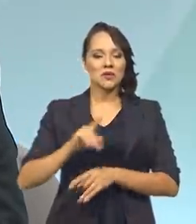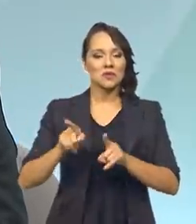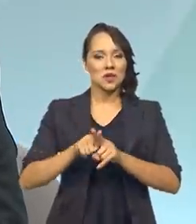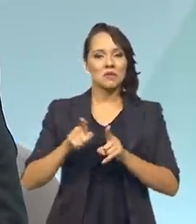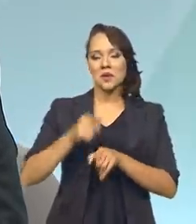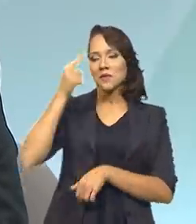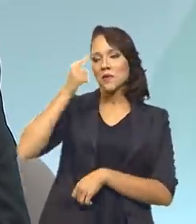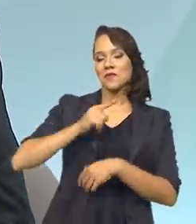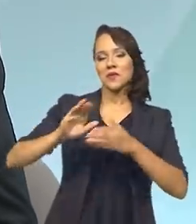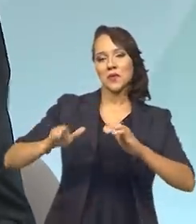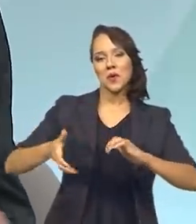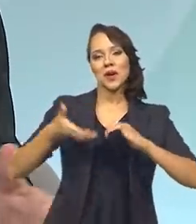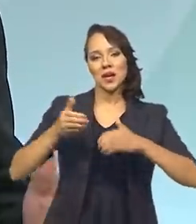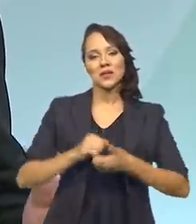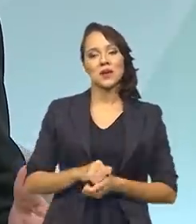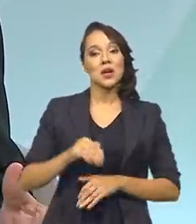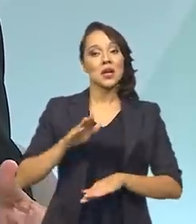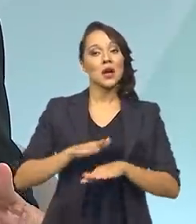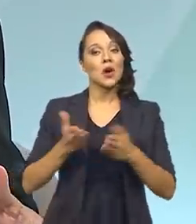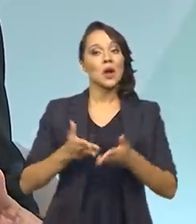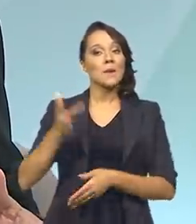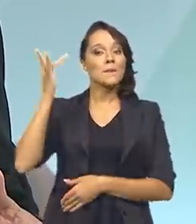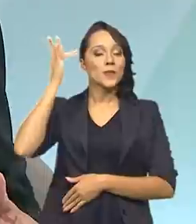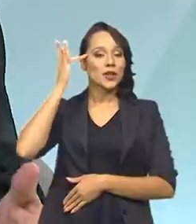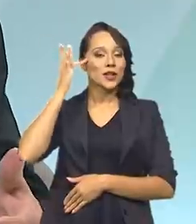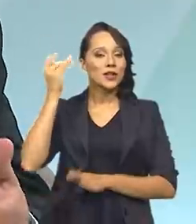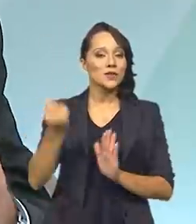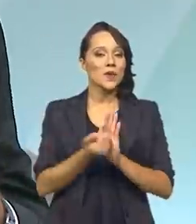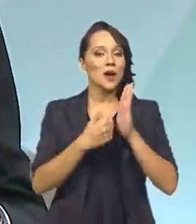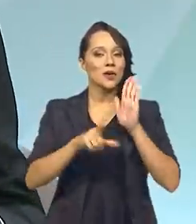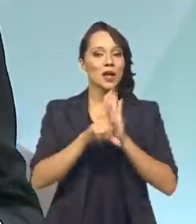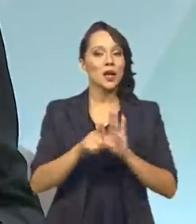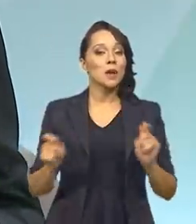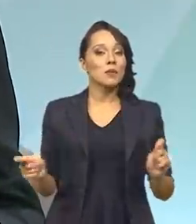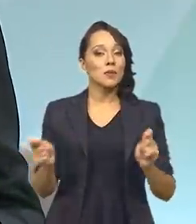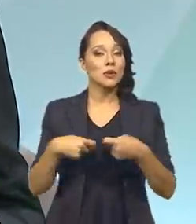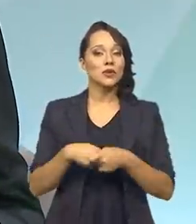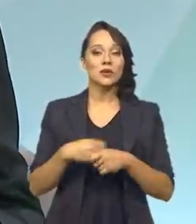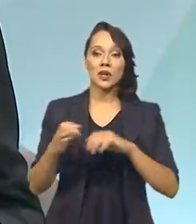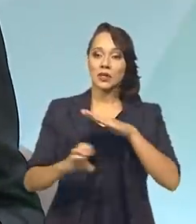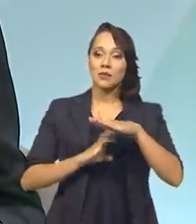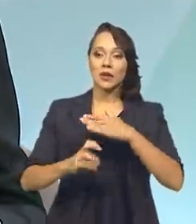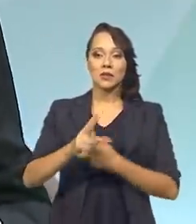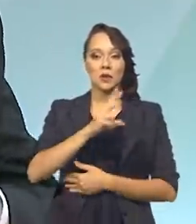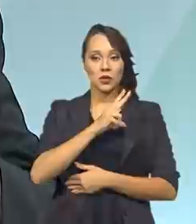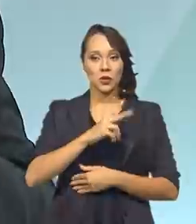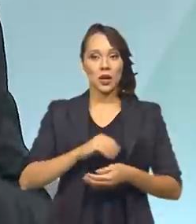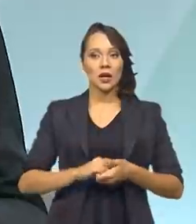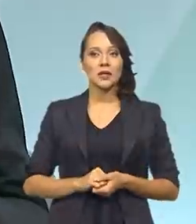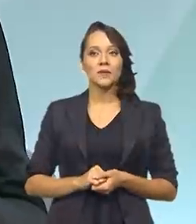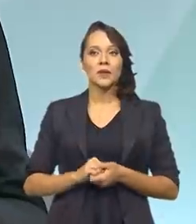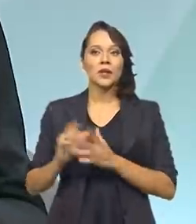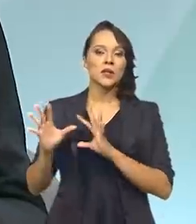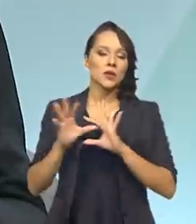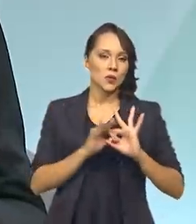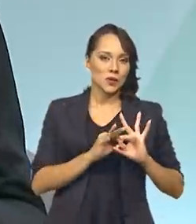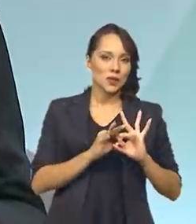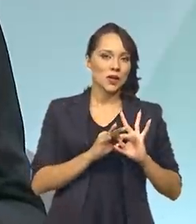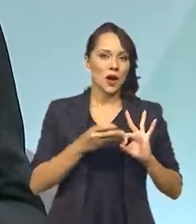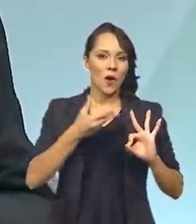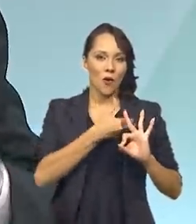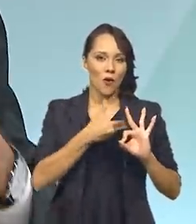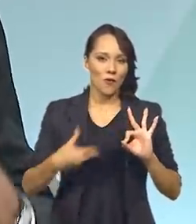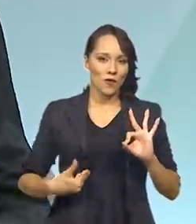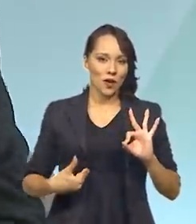do Congresso Nacional, que moderniza um marco regulatório, permitindo que a iniciativa privada se associe ao